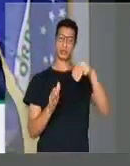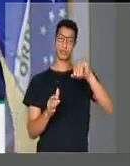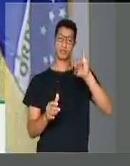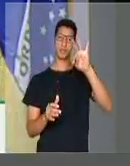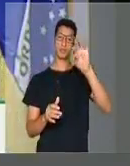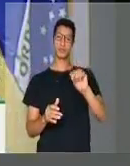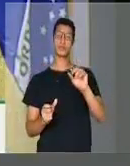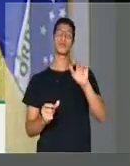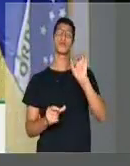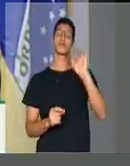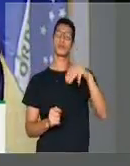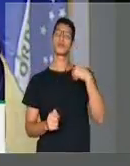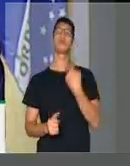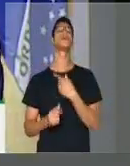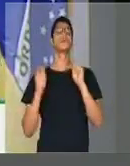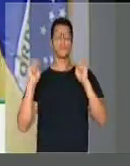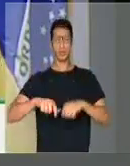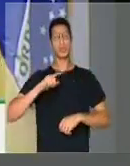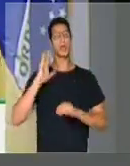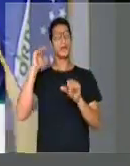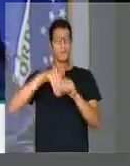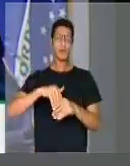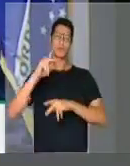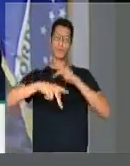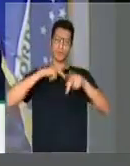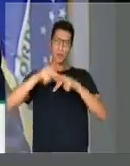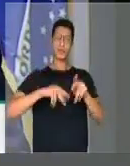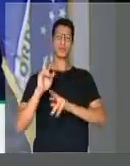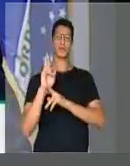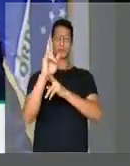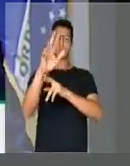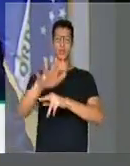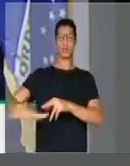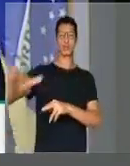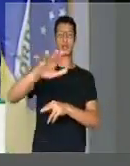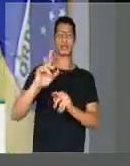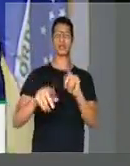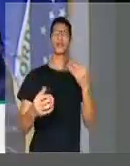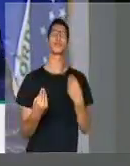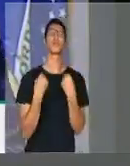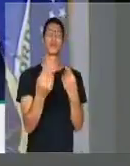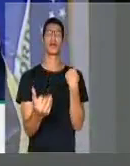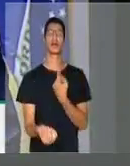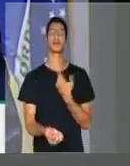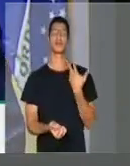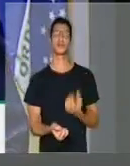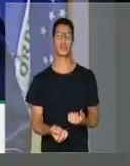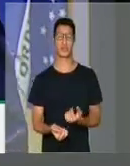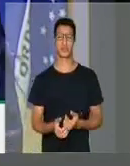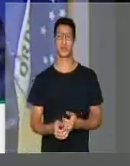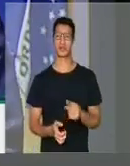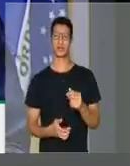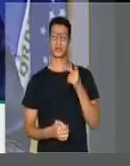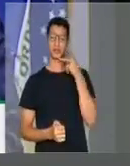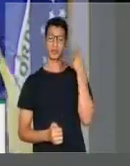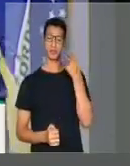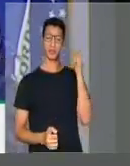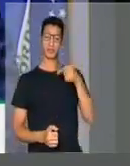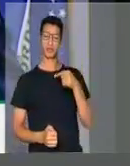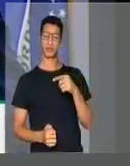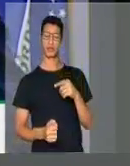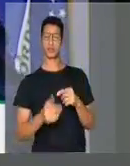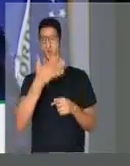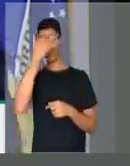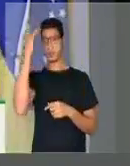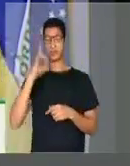misto, aí sim, a gente pode ter o voto da população representado. Não dá para a gente aceitar que parlamentares,